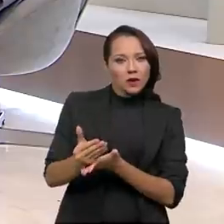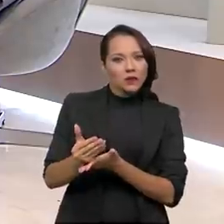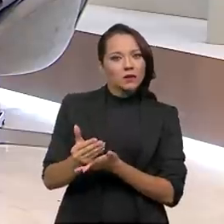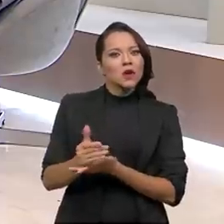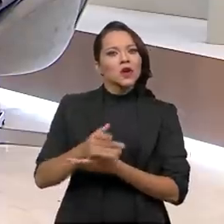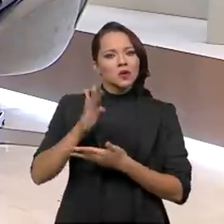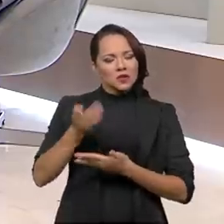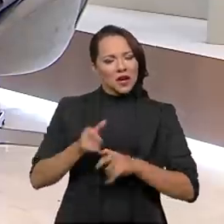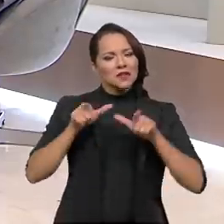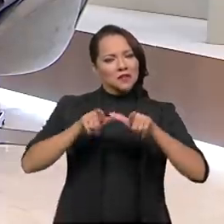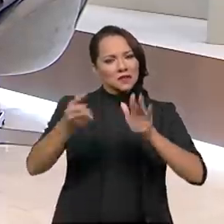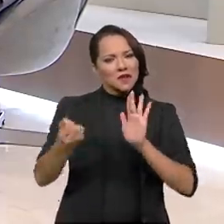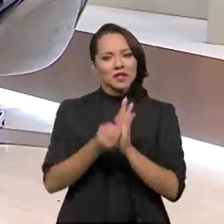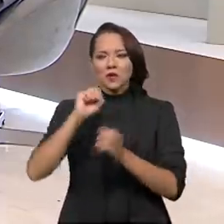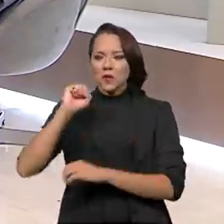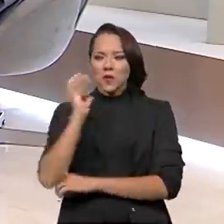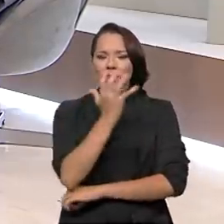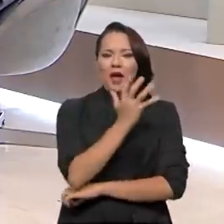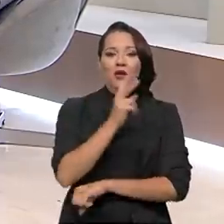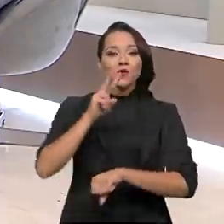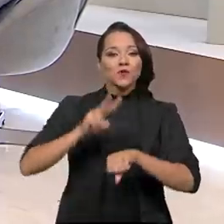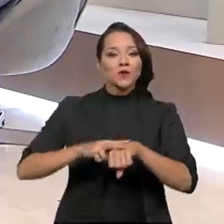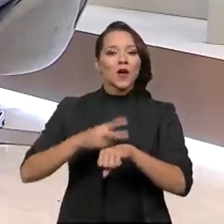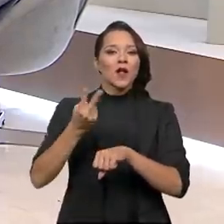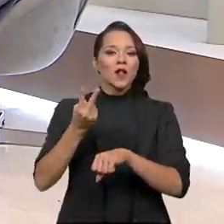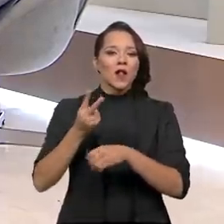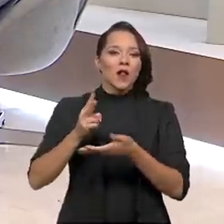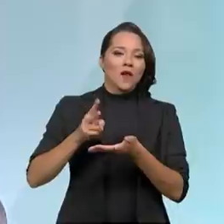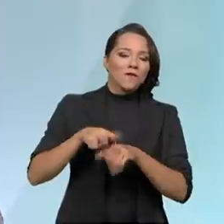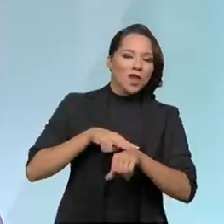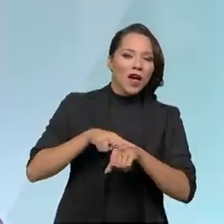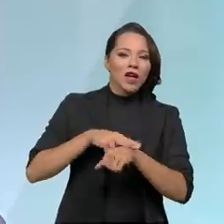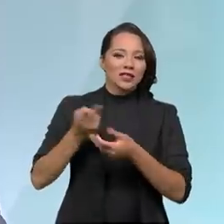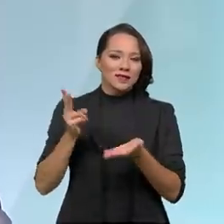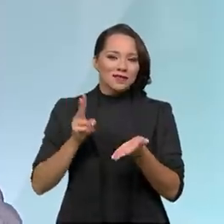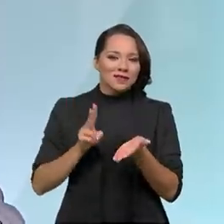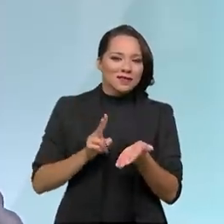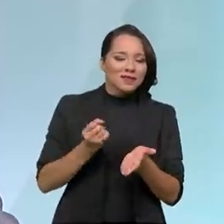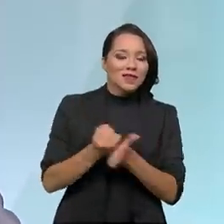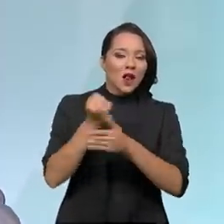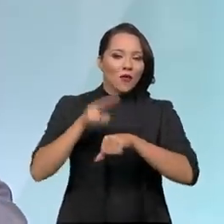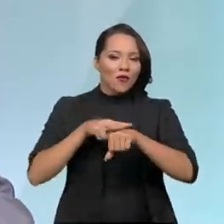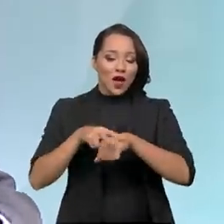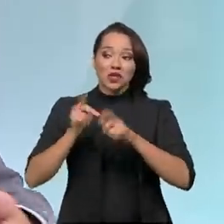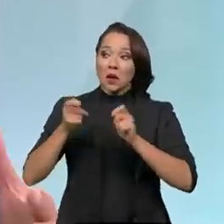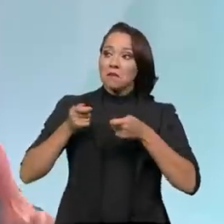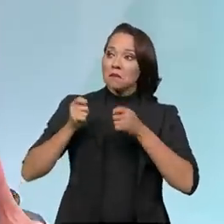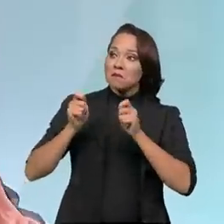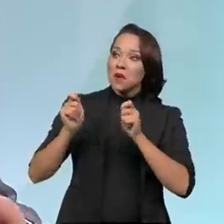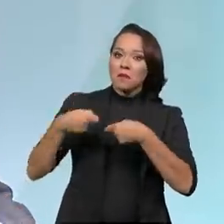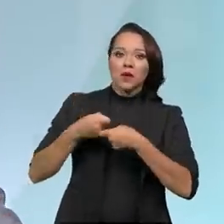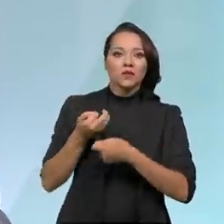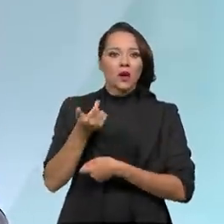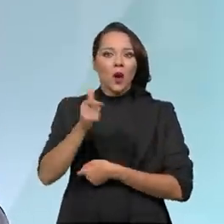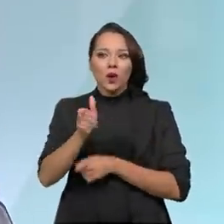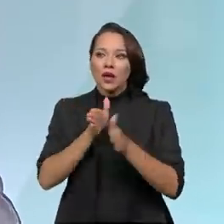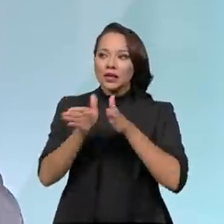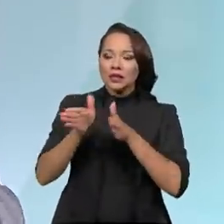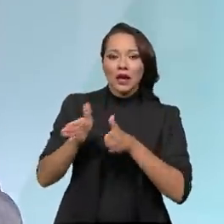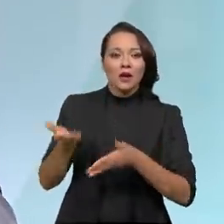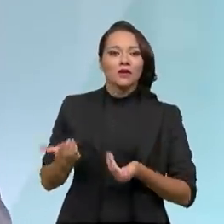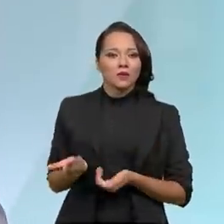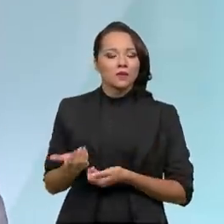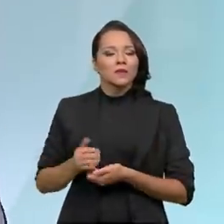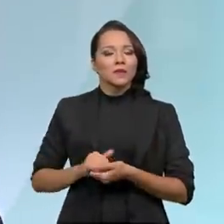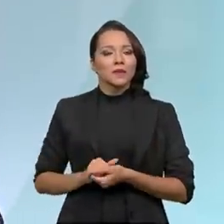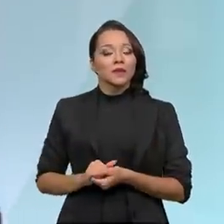certificação ambiental, com selo verde. E isso permite o acesso a outros bolsos, ao bolso do Green Finance, são Green Bonds,